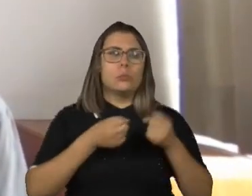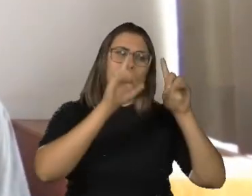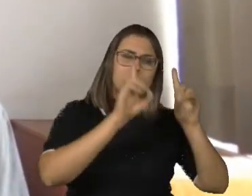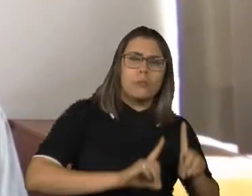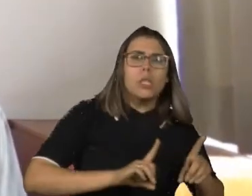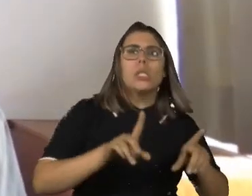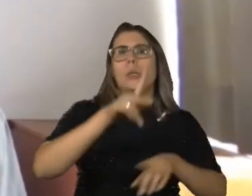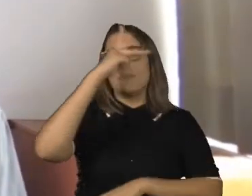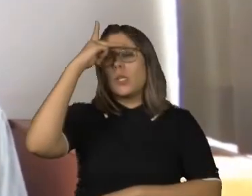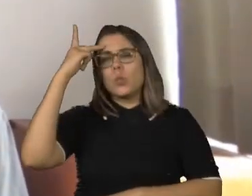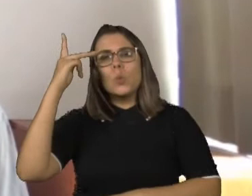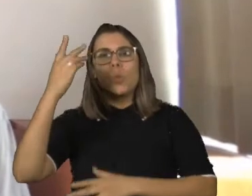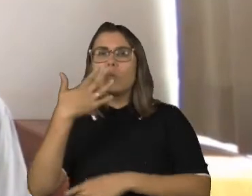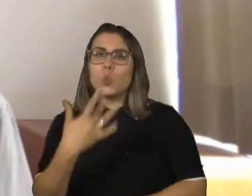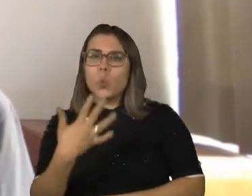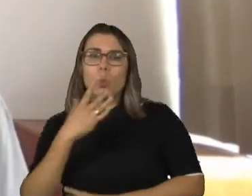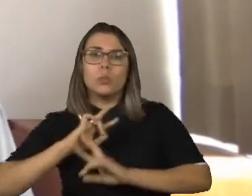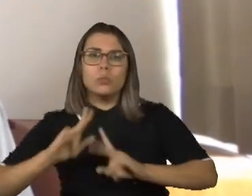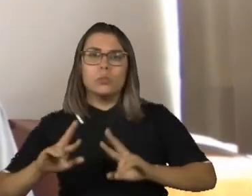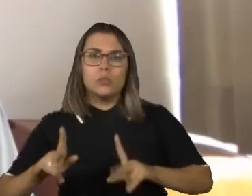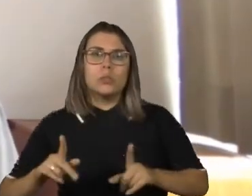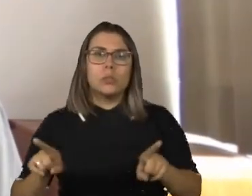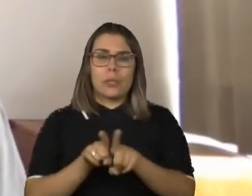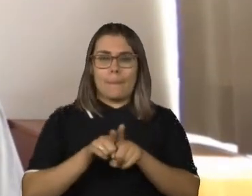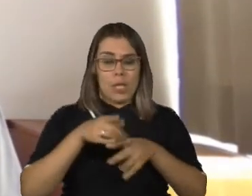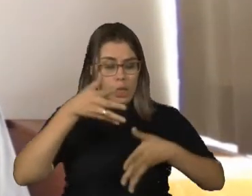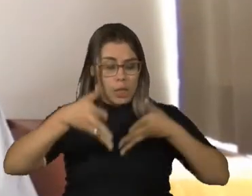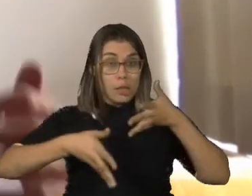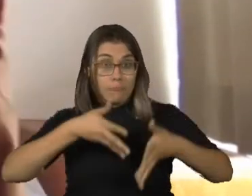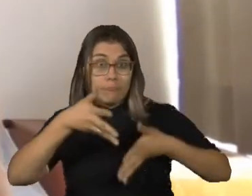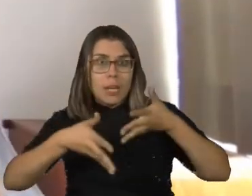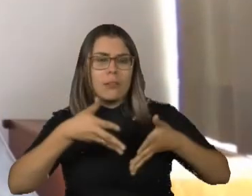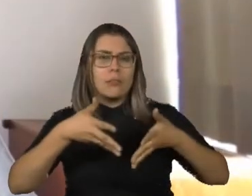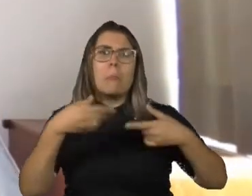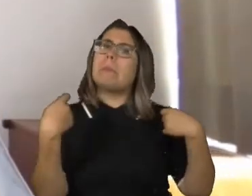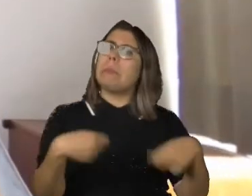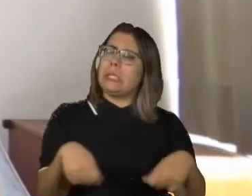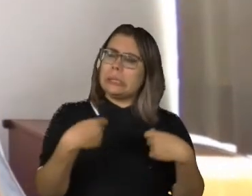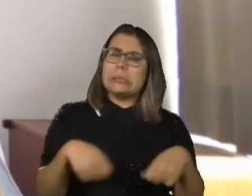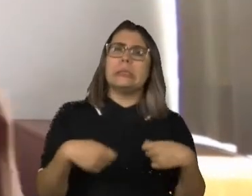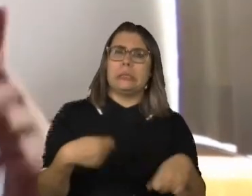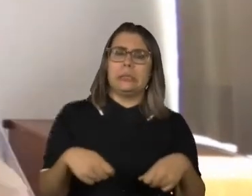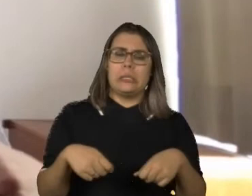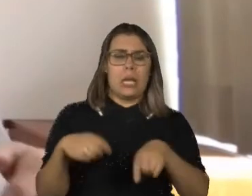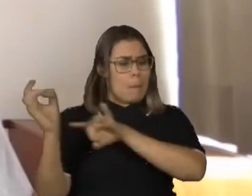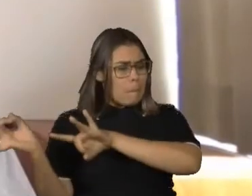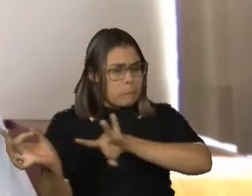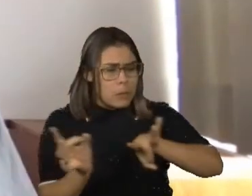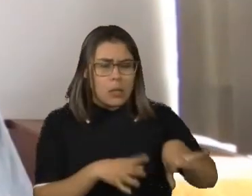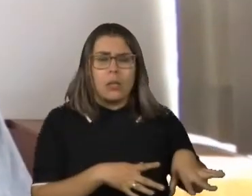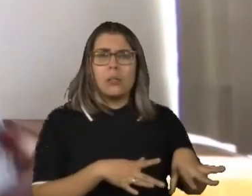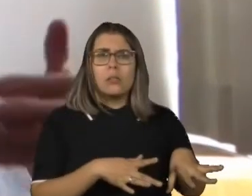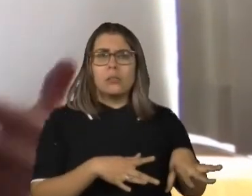Fazer discurso de posse em libras é o mínimo. A gente tem que abandonar de uma vez por todas o